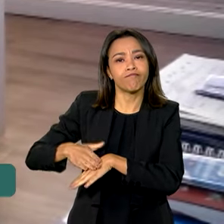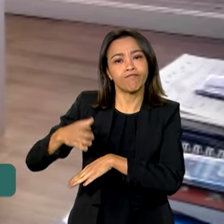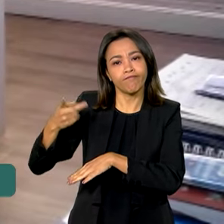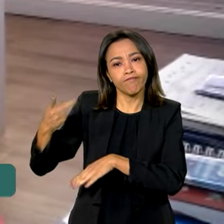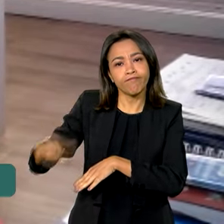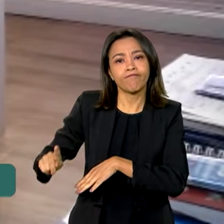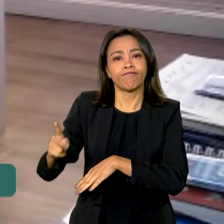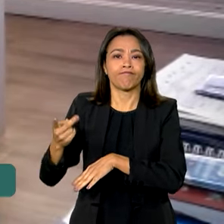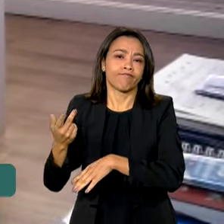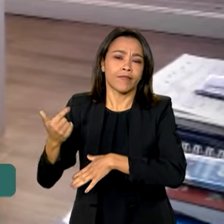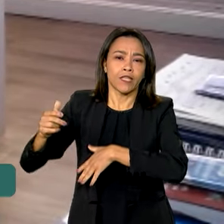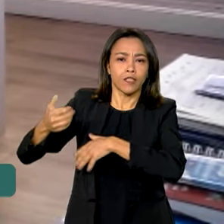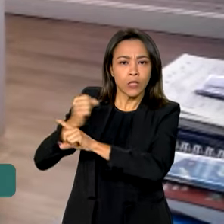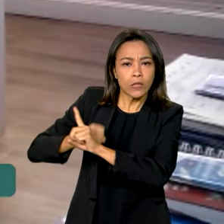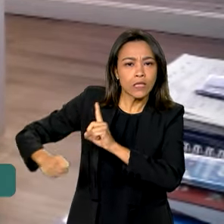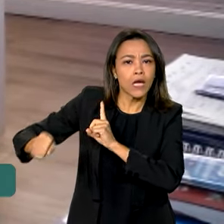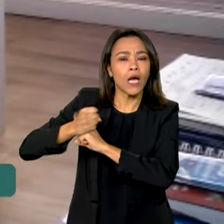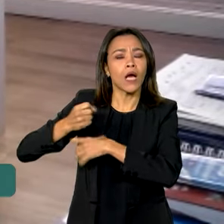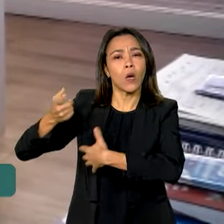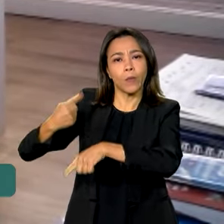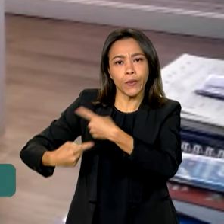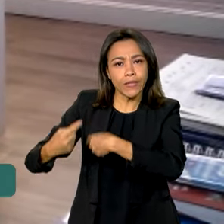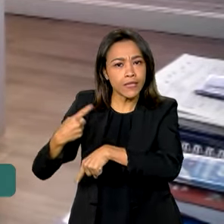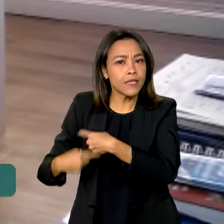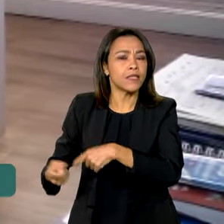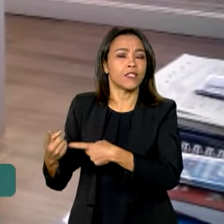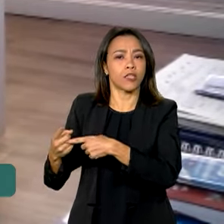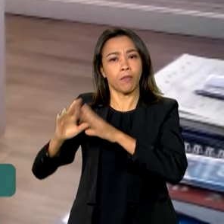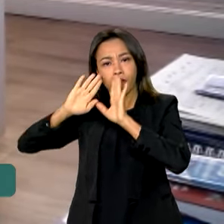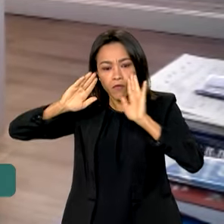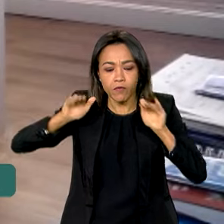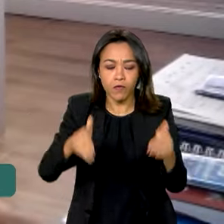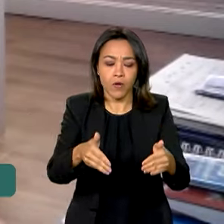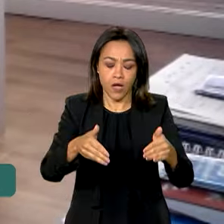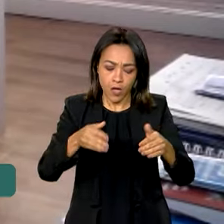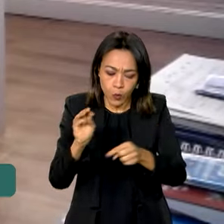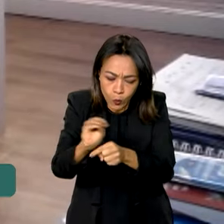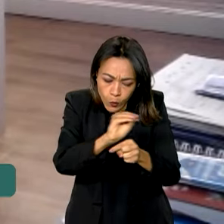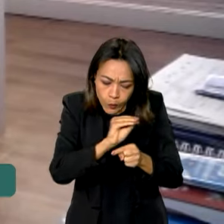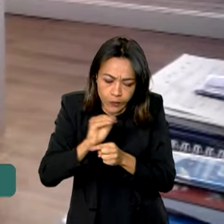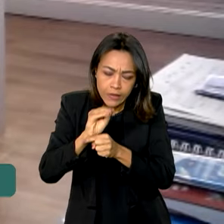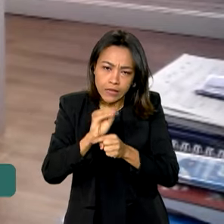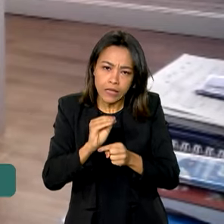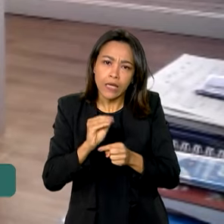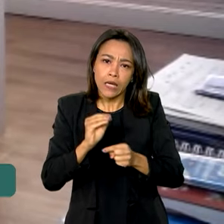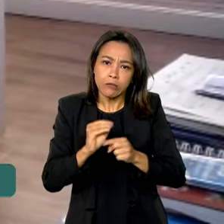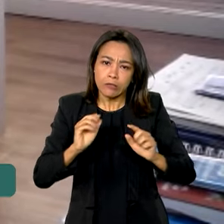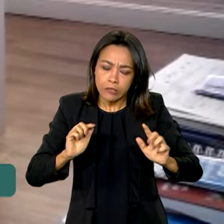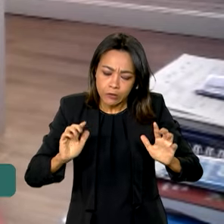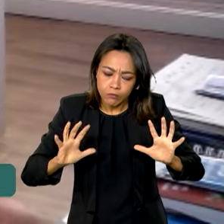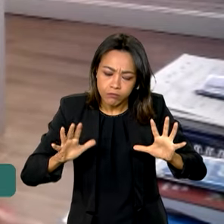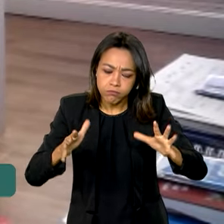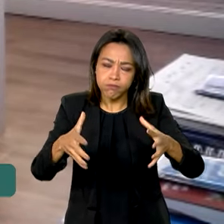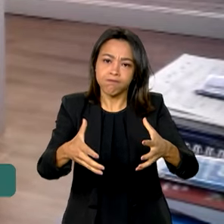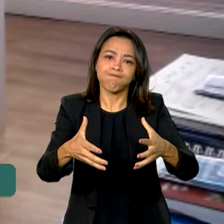econômica, social, política, para de fato ficar dentro das casas